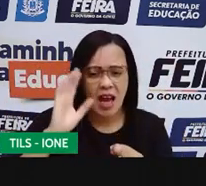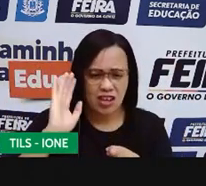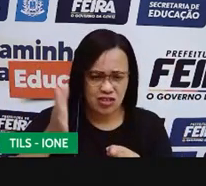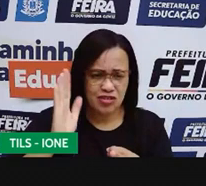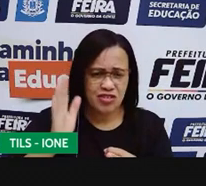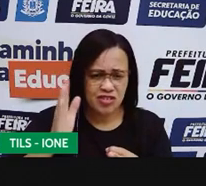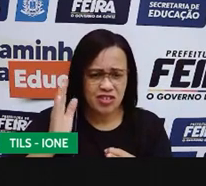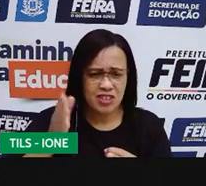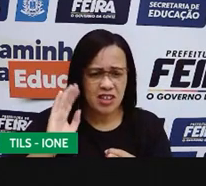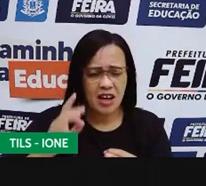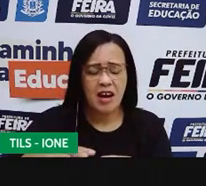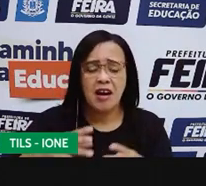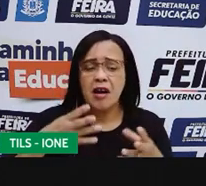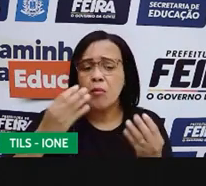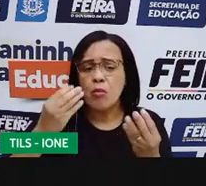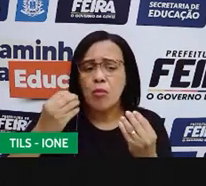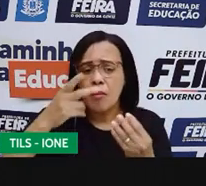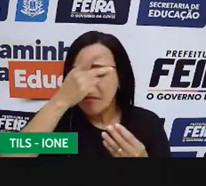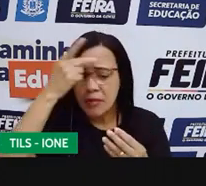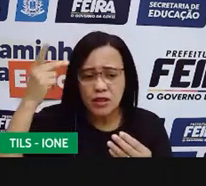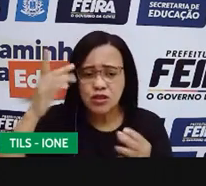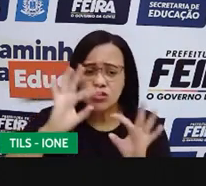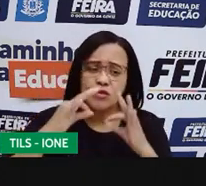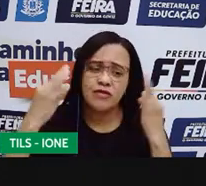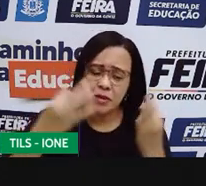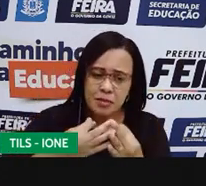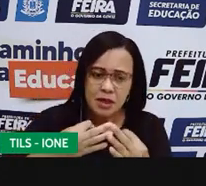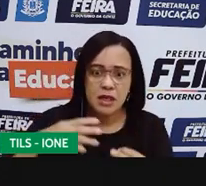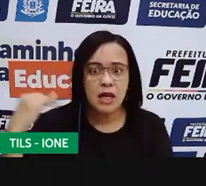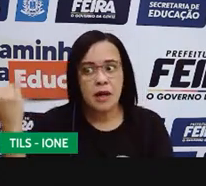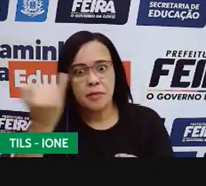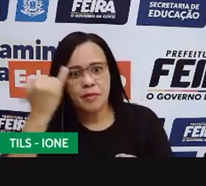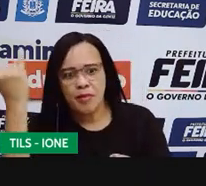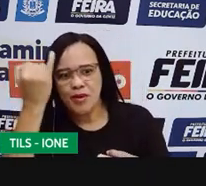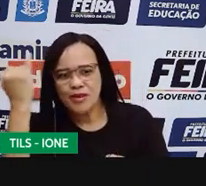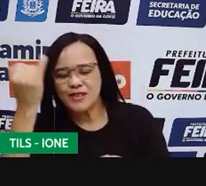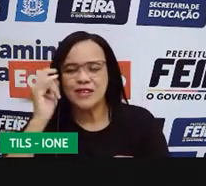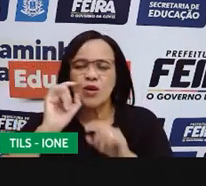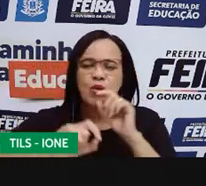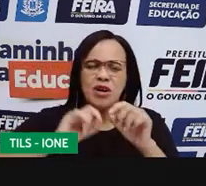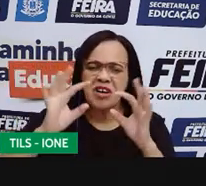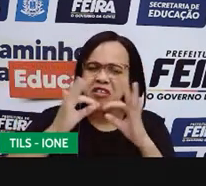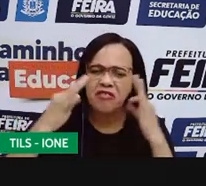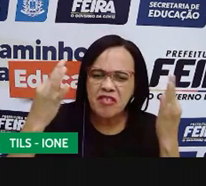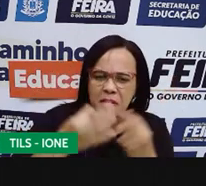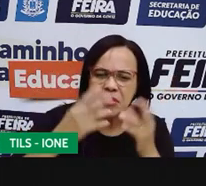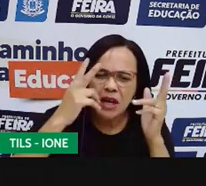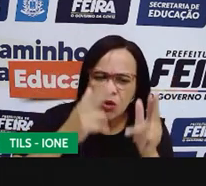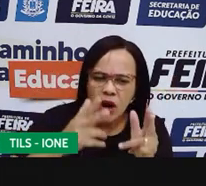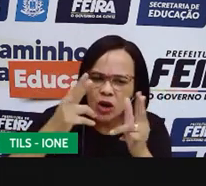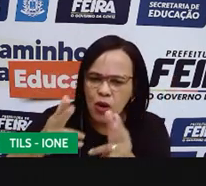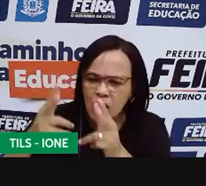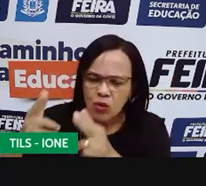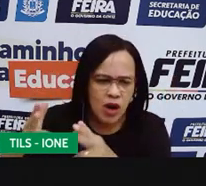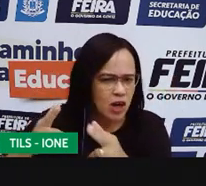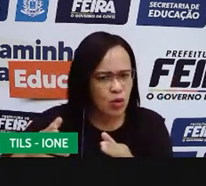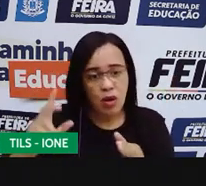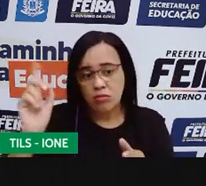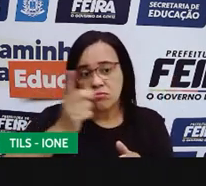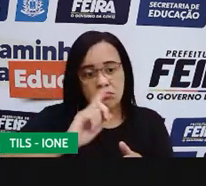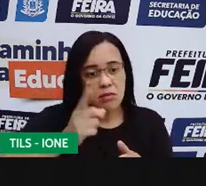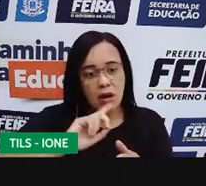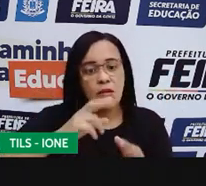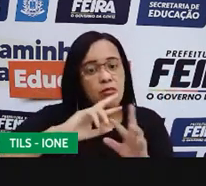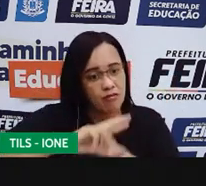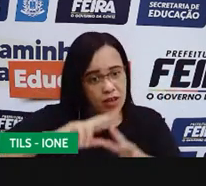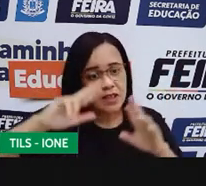muitas pessoas. É importante que saibamos que nem todas as famílias são iguais. Alguns de vocês têm mais irmãos do que